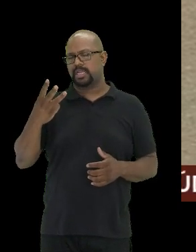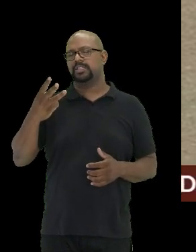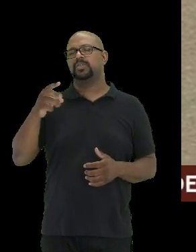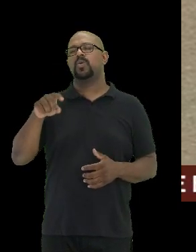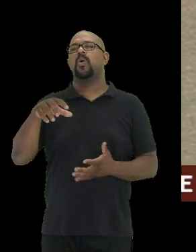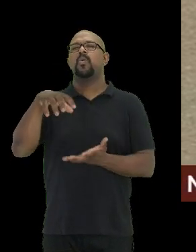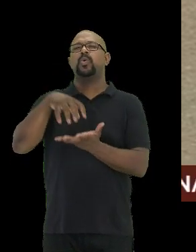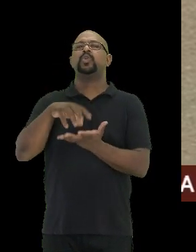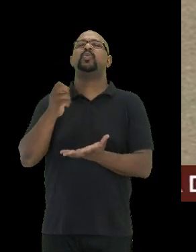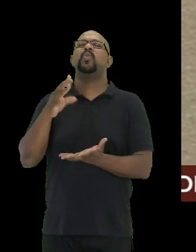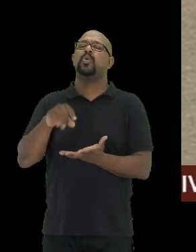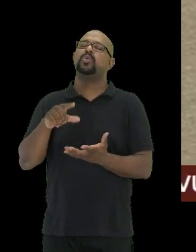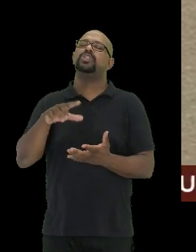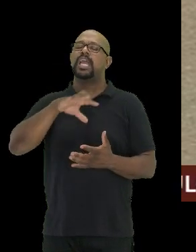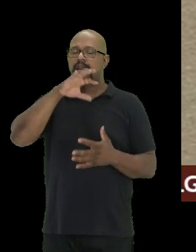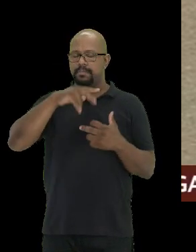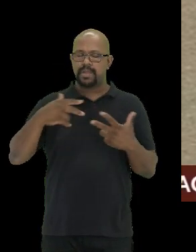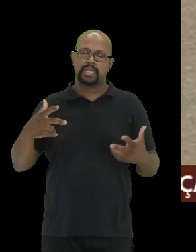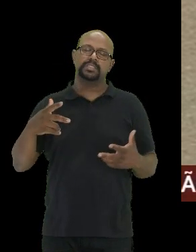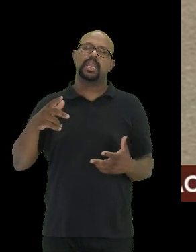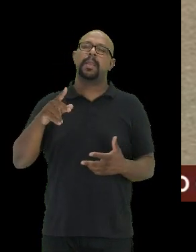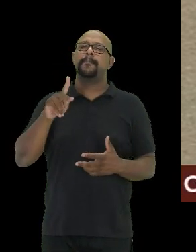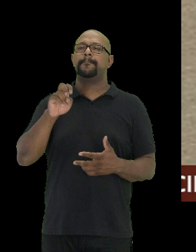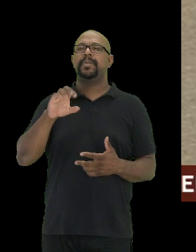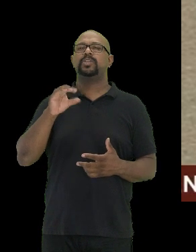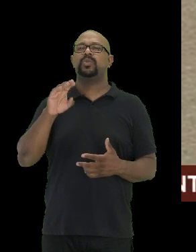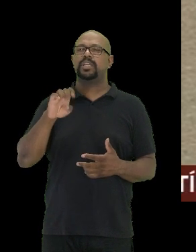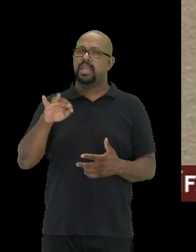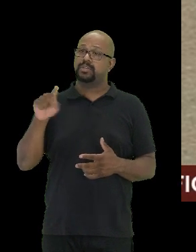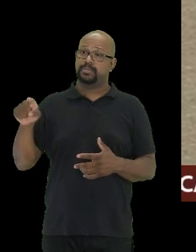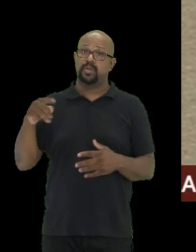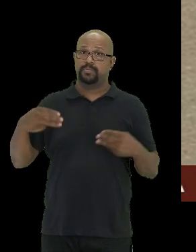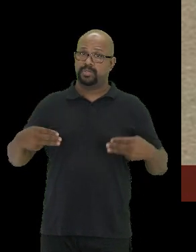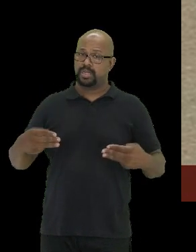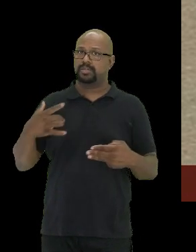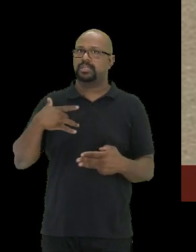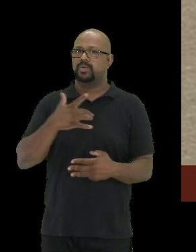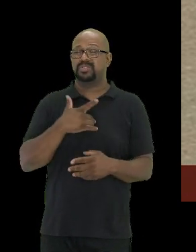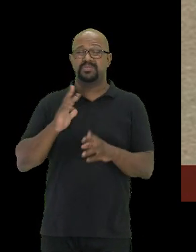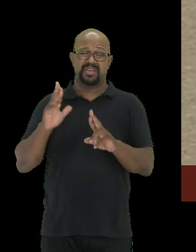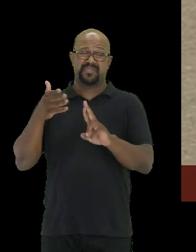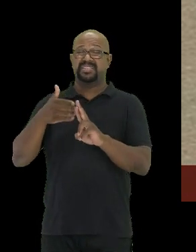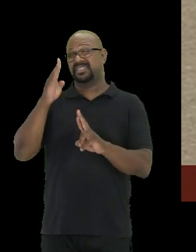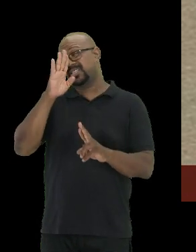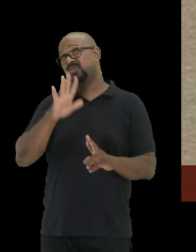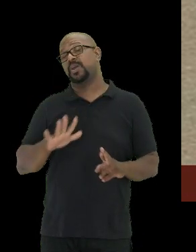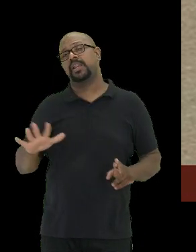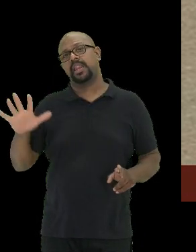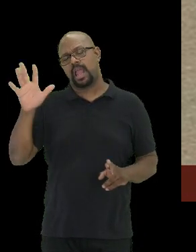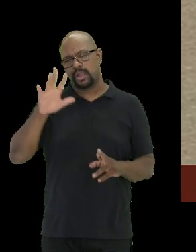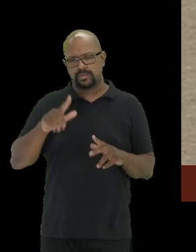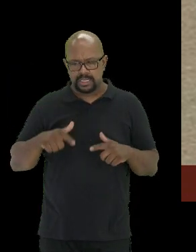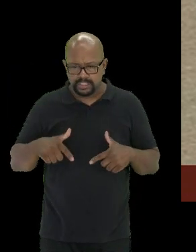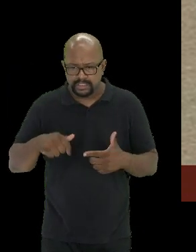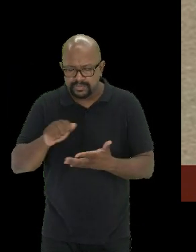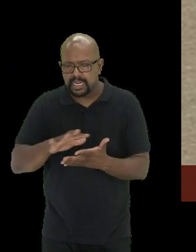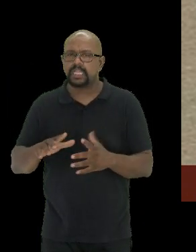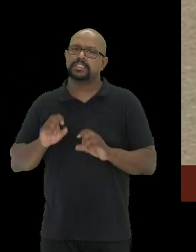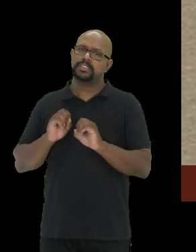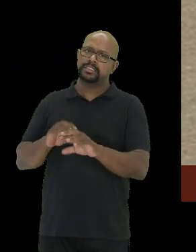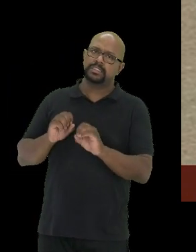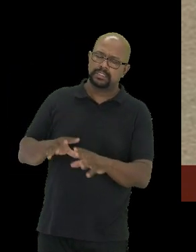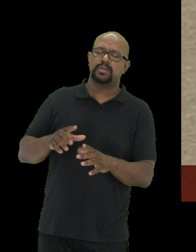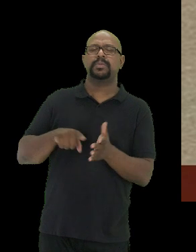animais peçonhentos pelo Ministério da Saúde, vem se tornando uma referência nacional no que se refere às atividades de ensino, pesquisa e